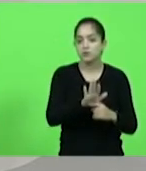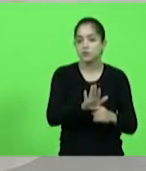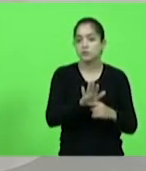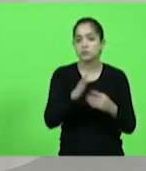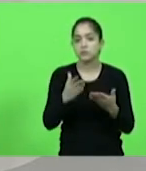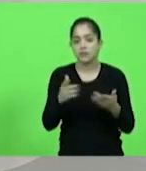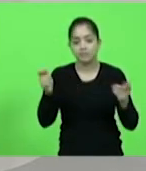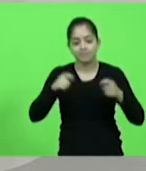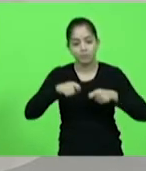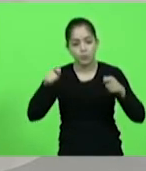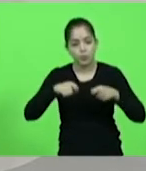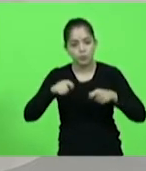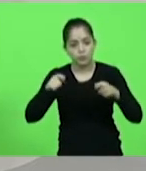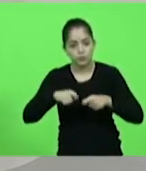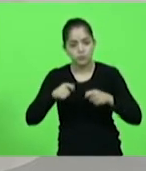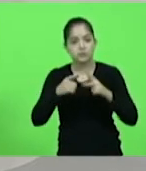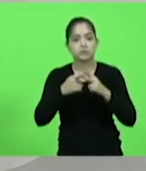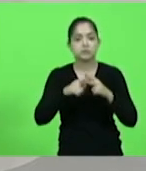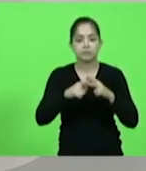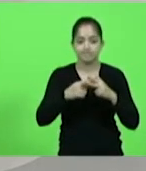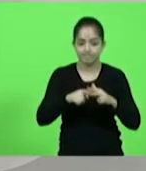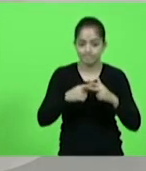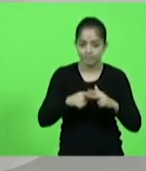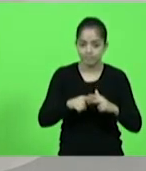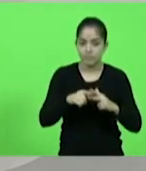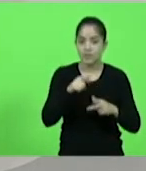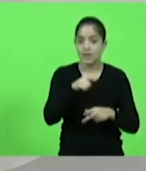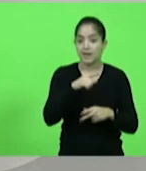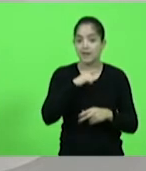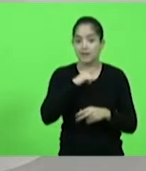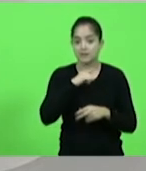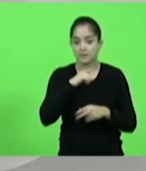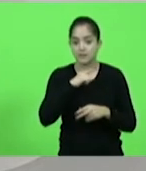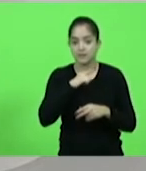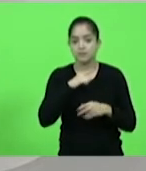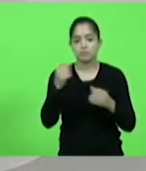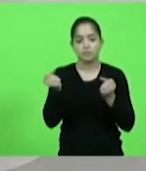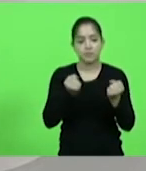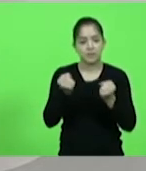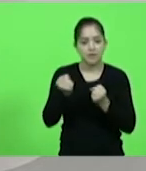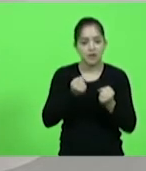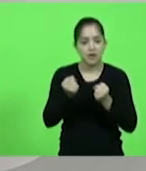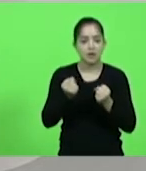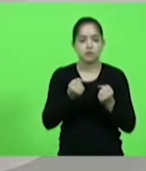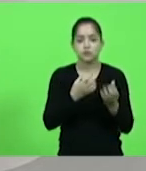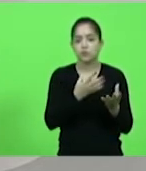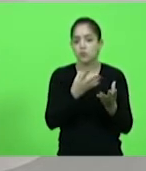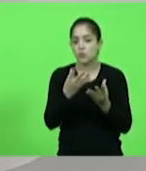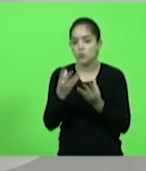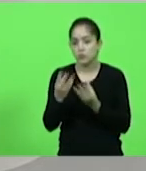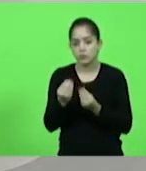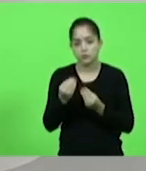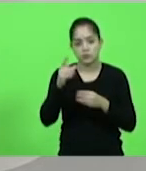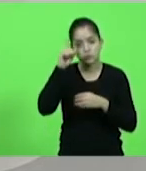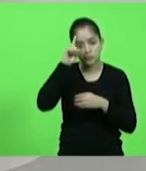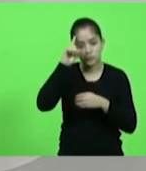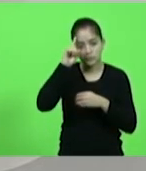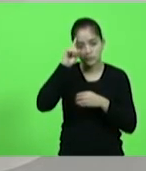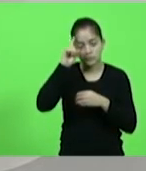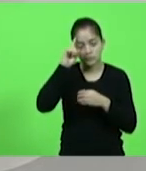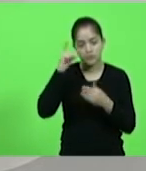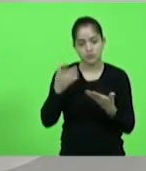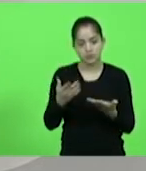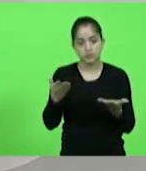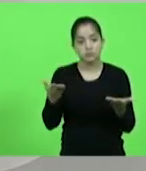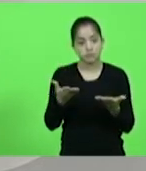condições de manutenção, já que ali nós temos um grande fluxo de veículos E hoje a gente tem também